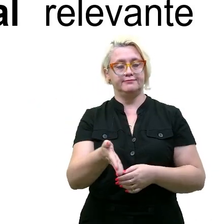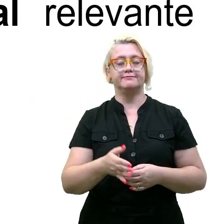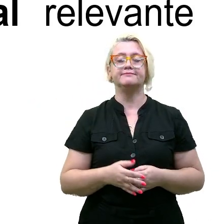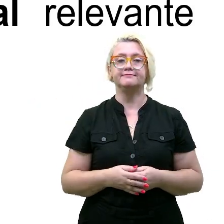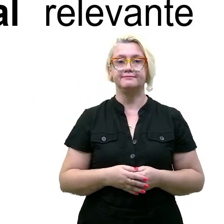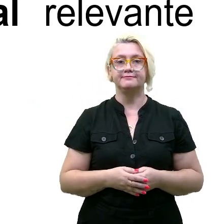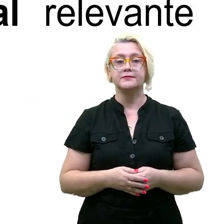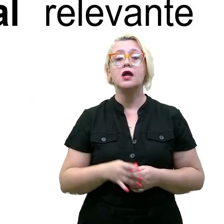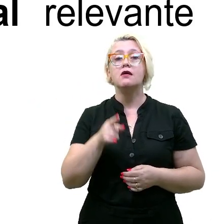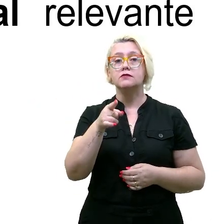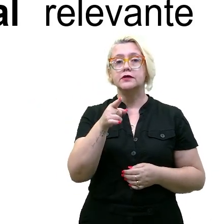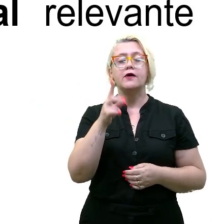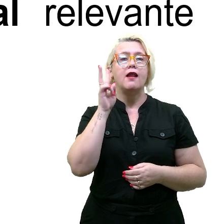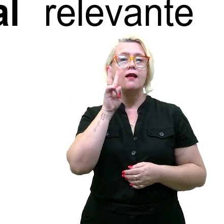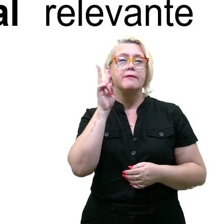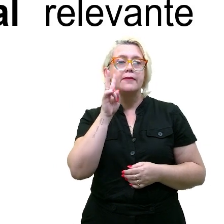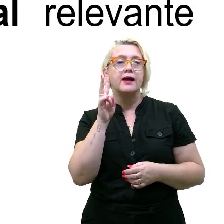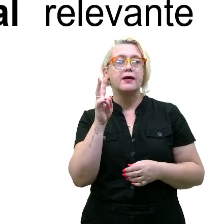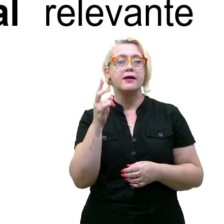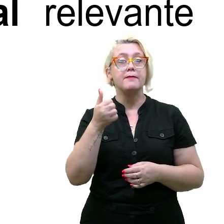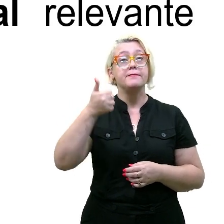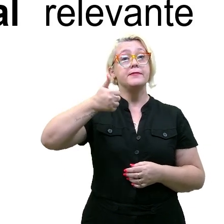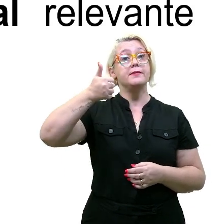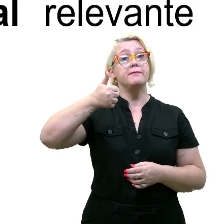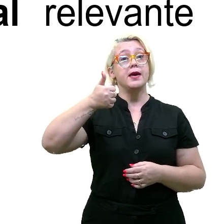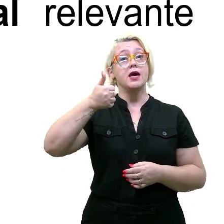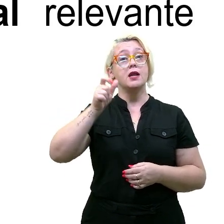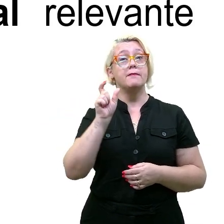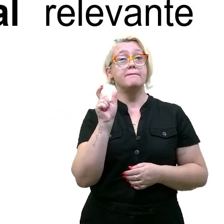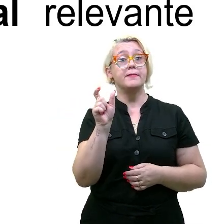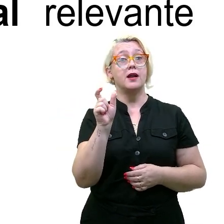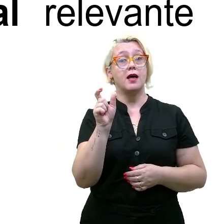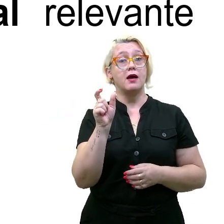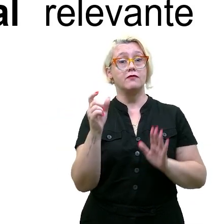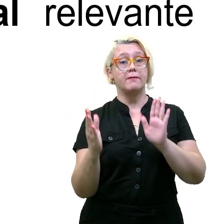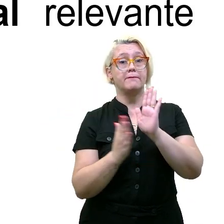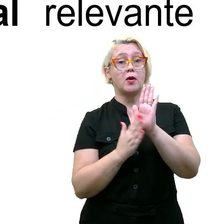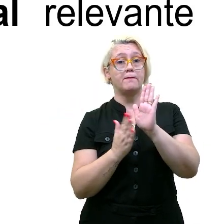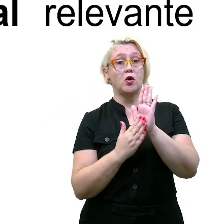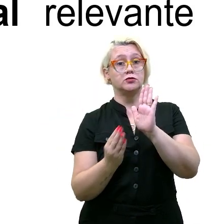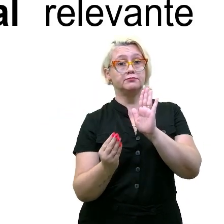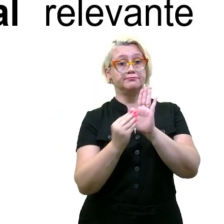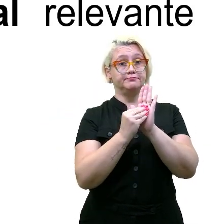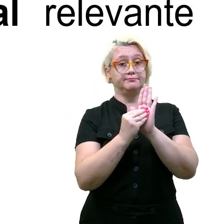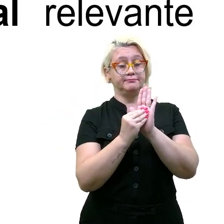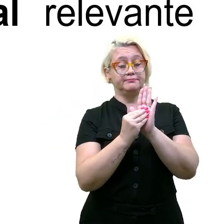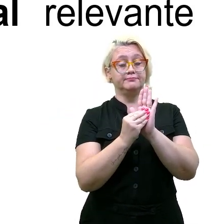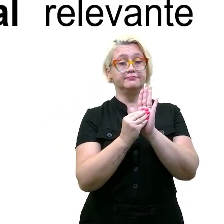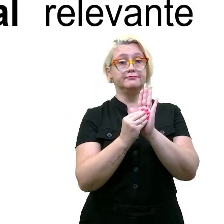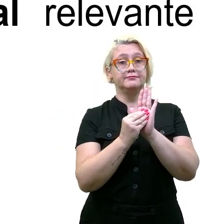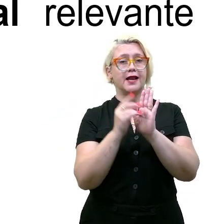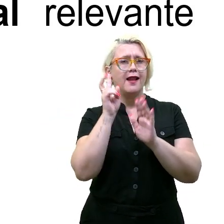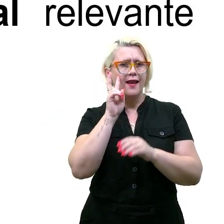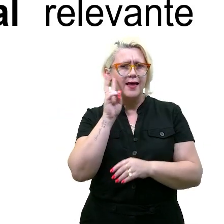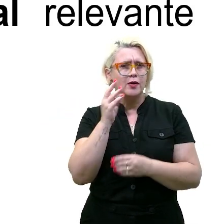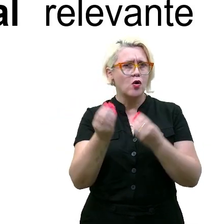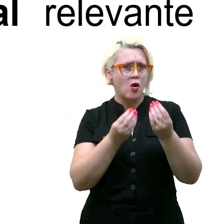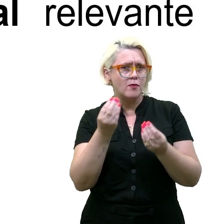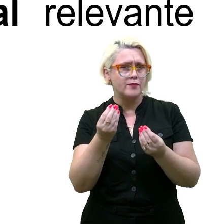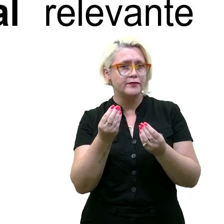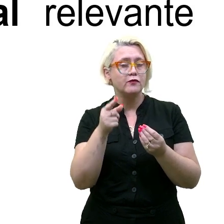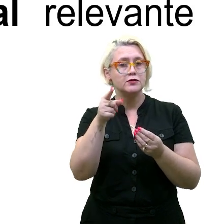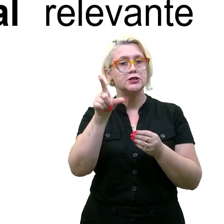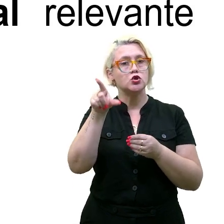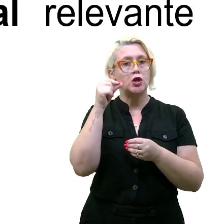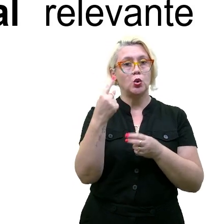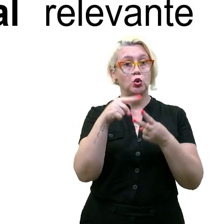Você vai retomar o primeiro argumento que foi proposto na introdução. Lembra que você